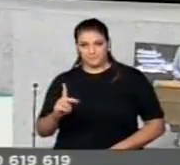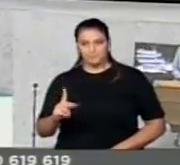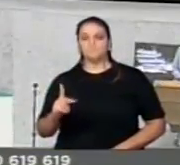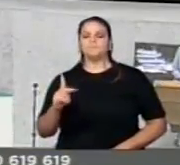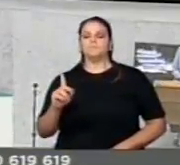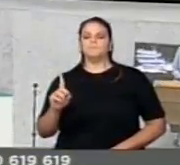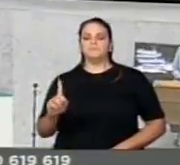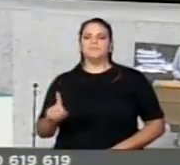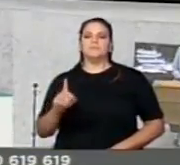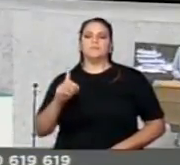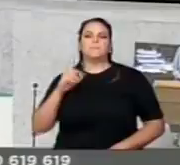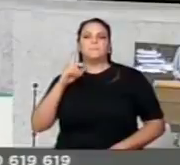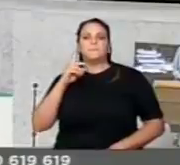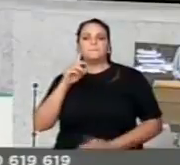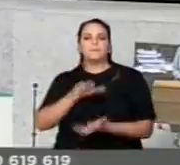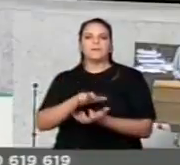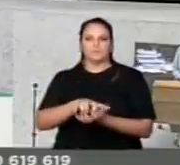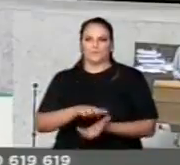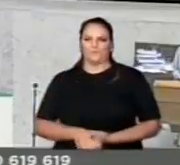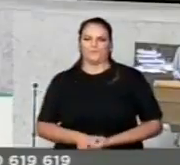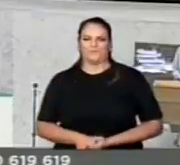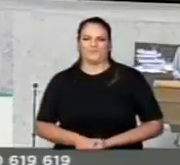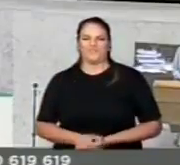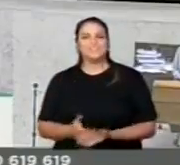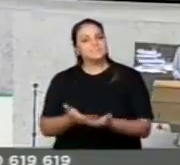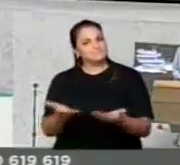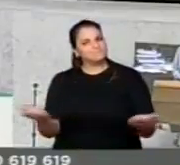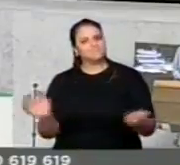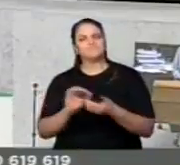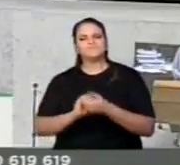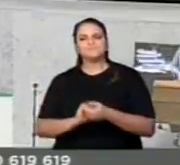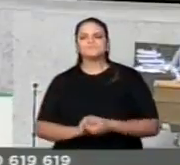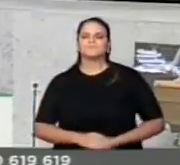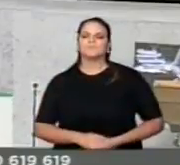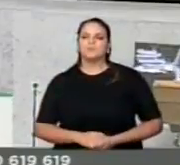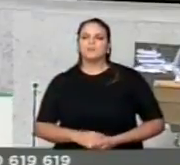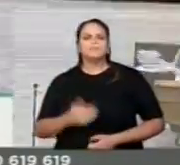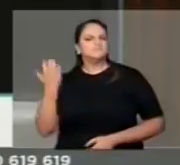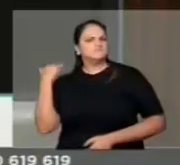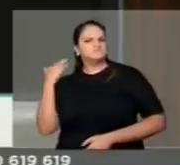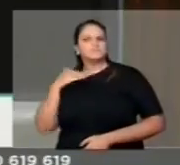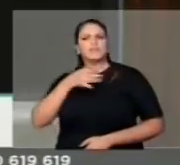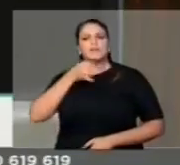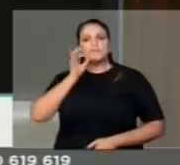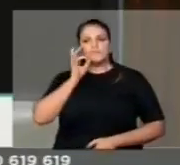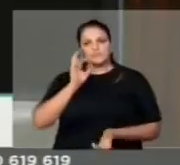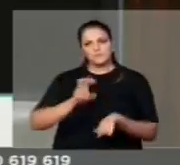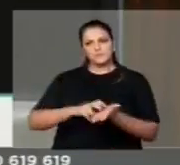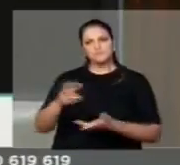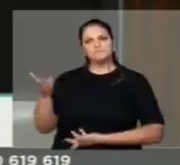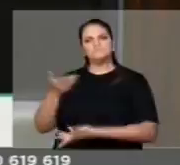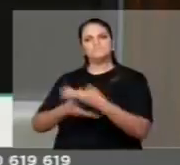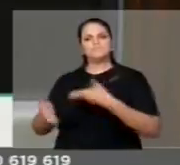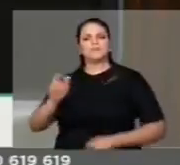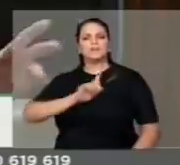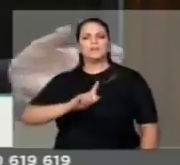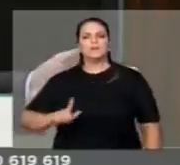e senhores deputados, durante um café da manhã com o governador de Pernambuco, Paulo Câmara,